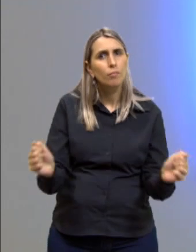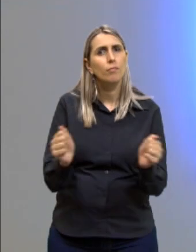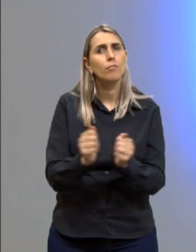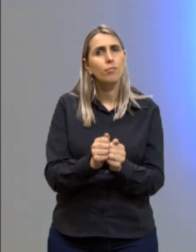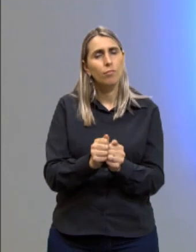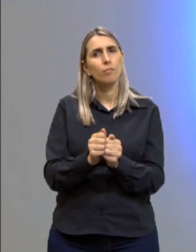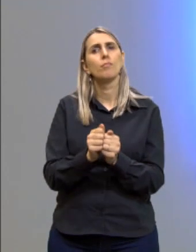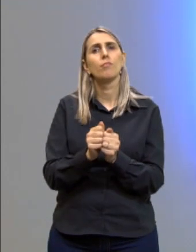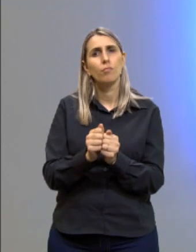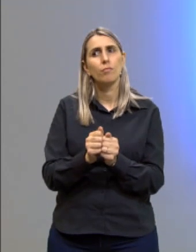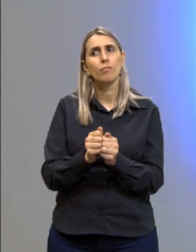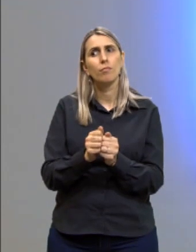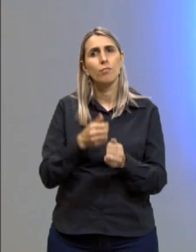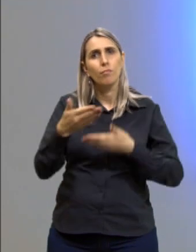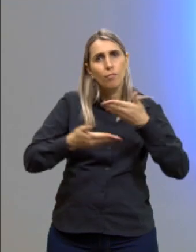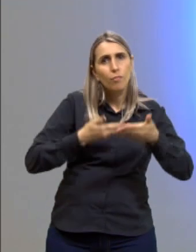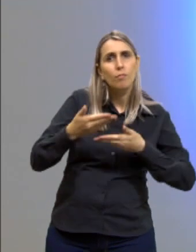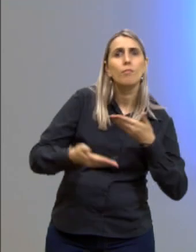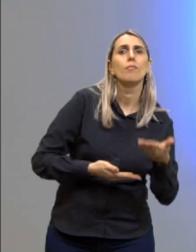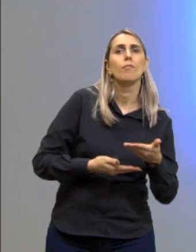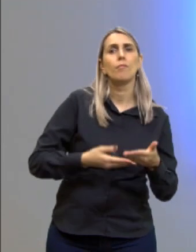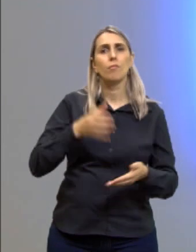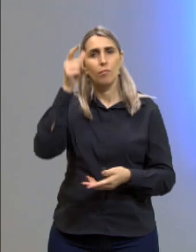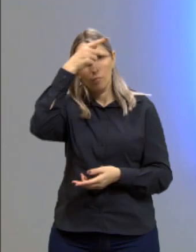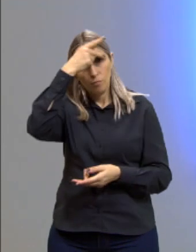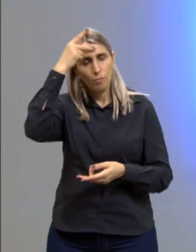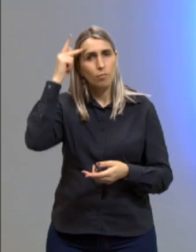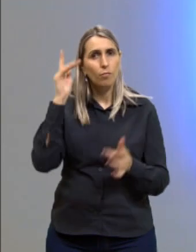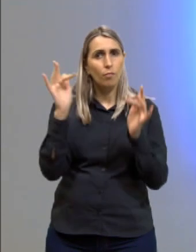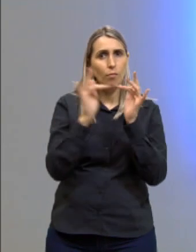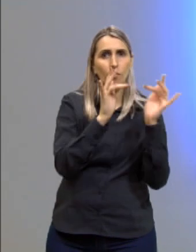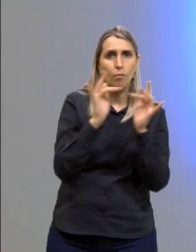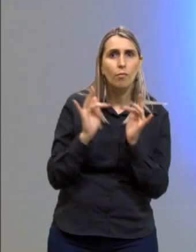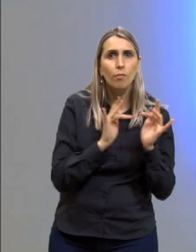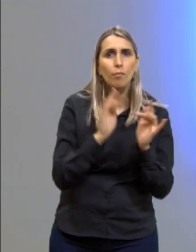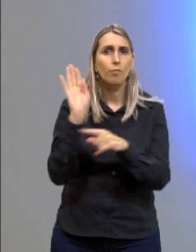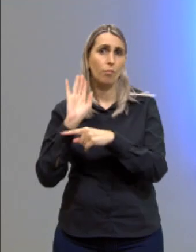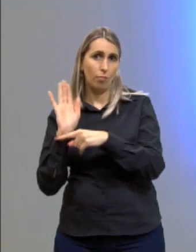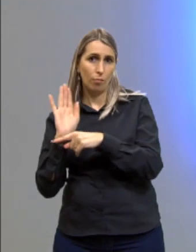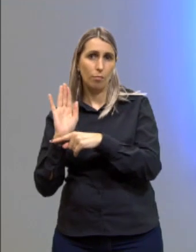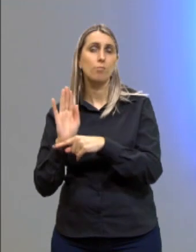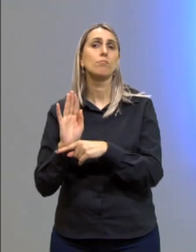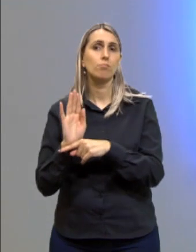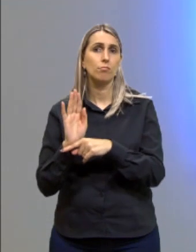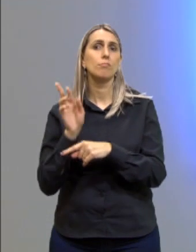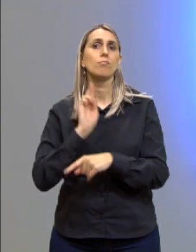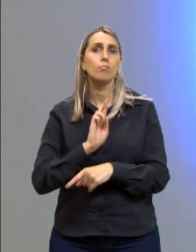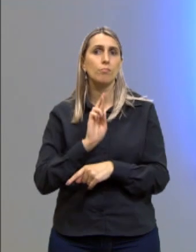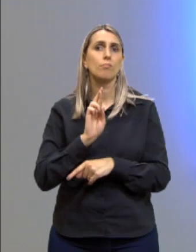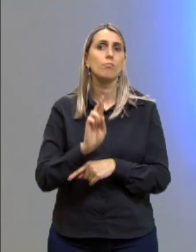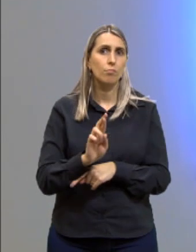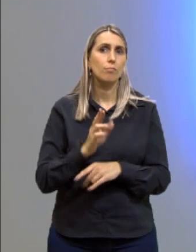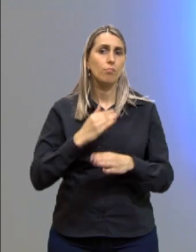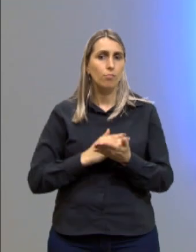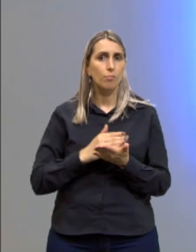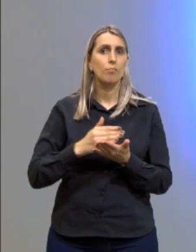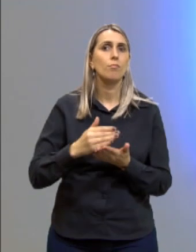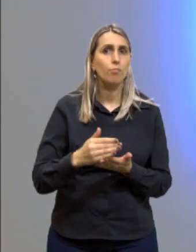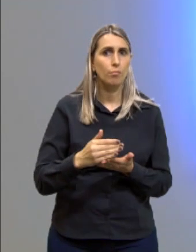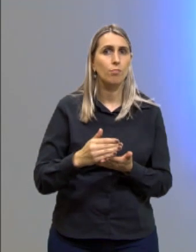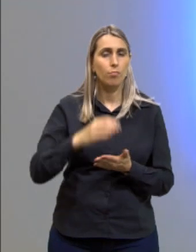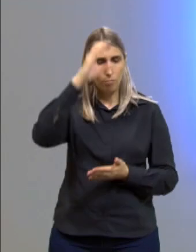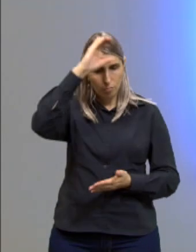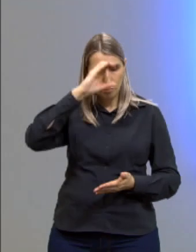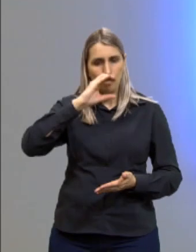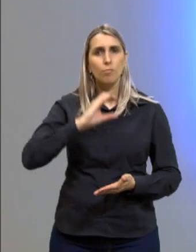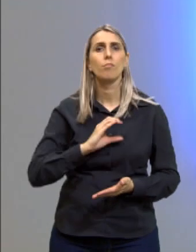telespectadores para facilitar o contato com filmes proeminentes na introdução dos cidadãos.